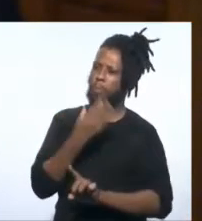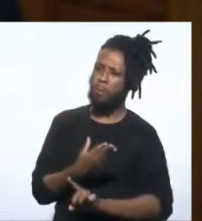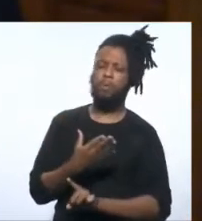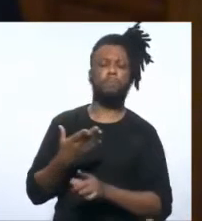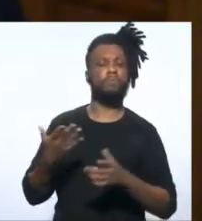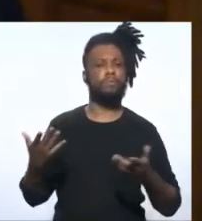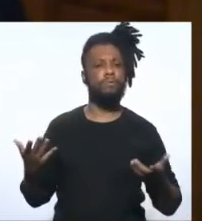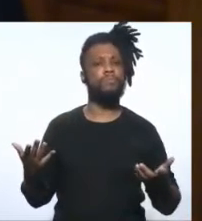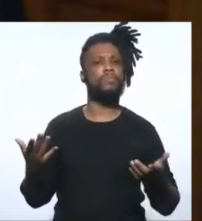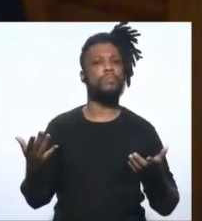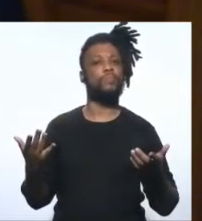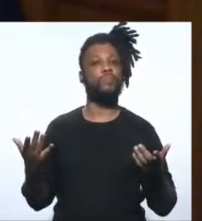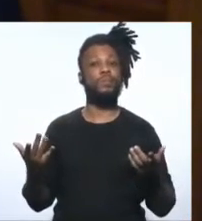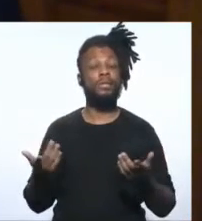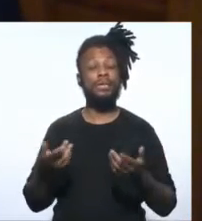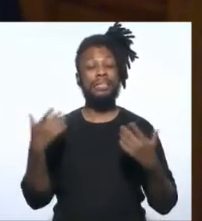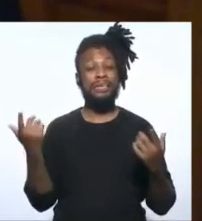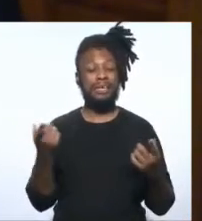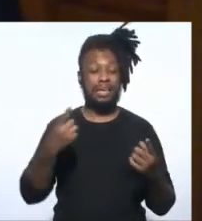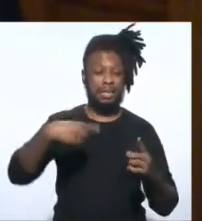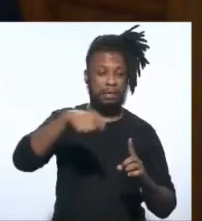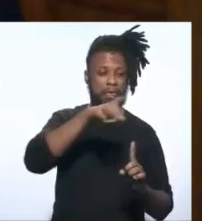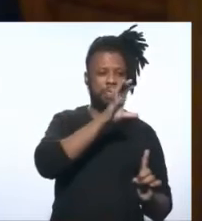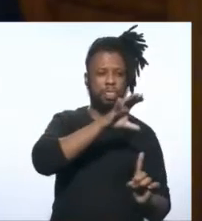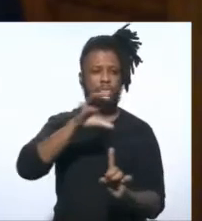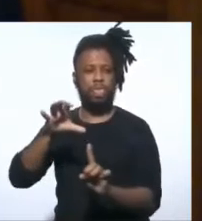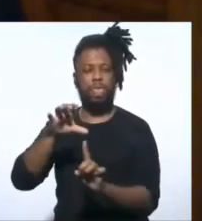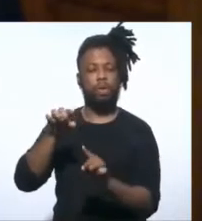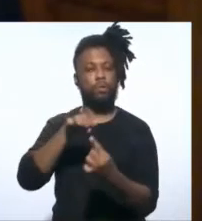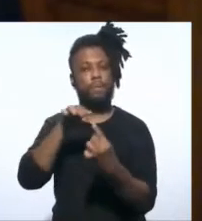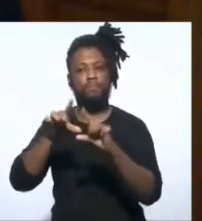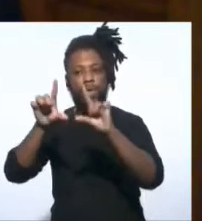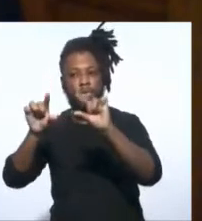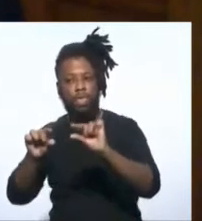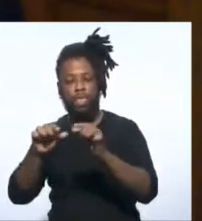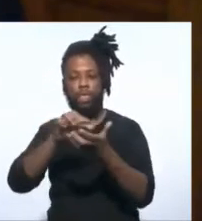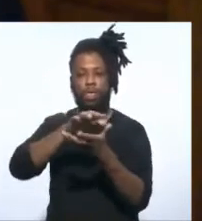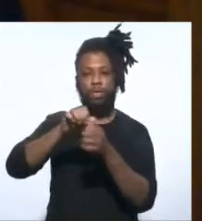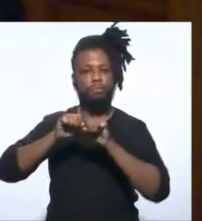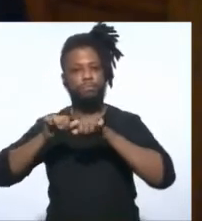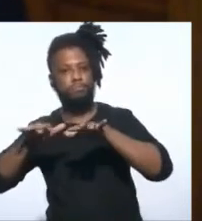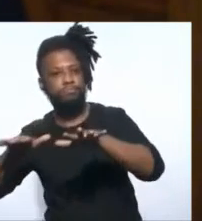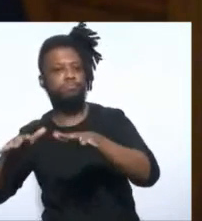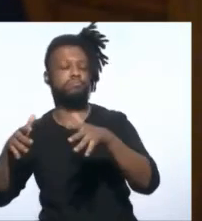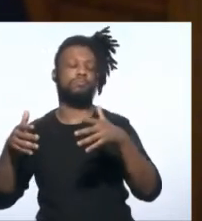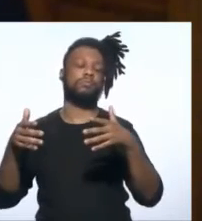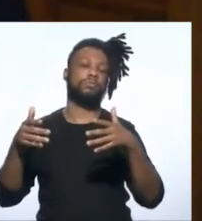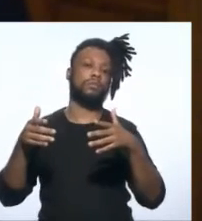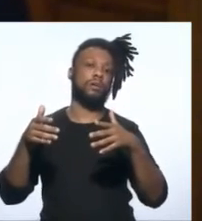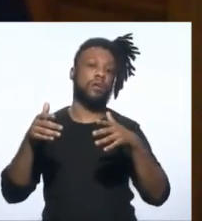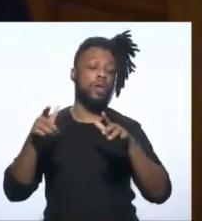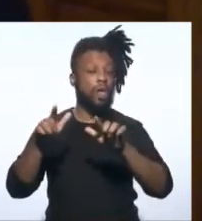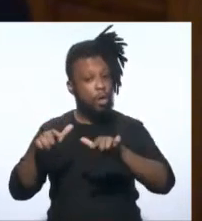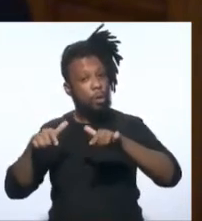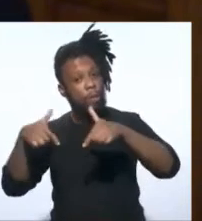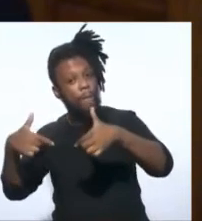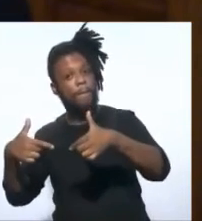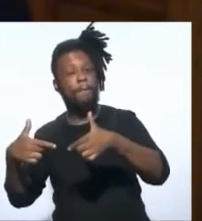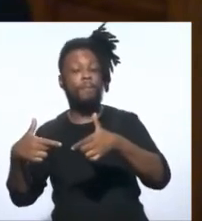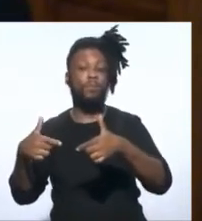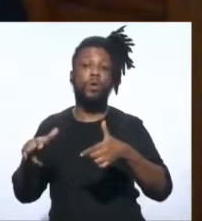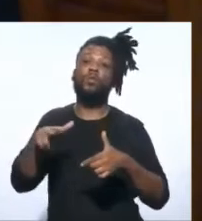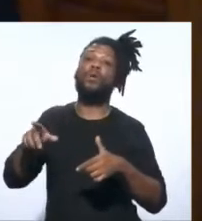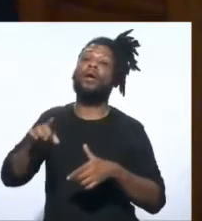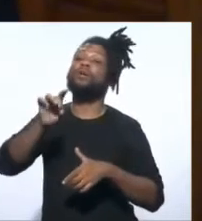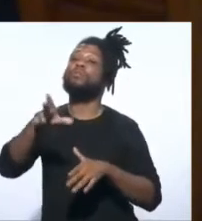E esses efeitos, para minorar a pandemia, não somente pela produção legislativa,